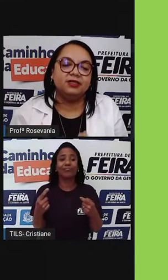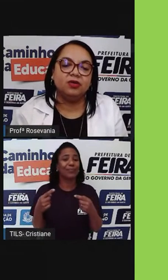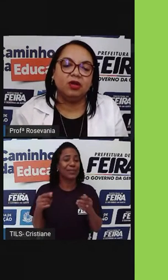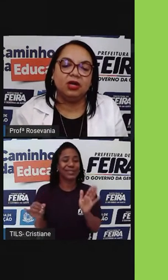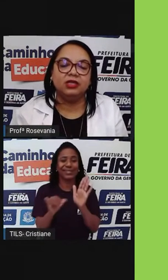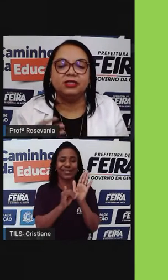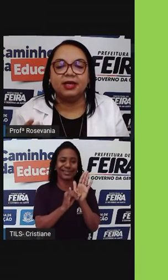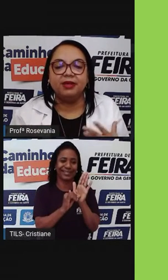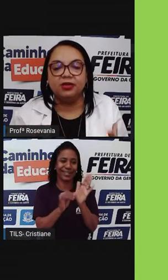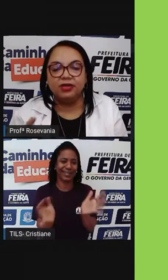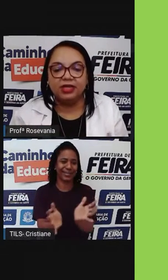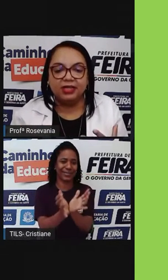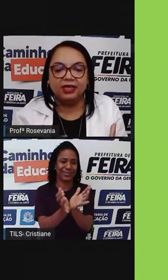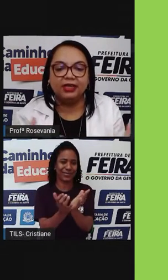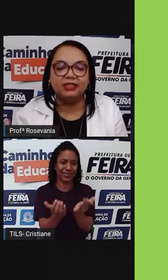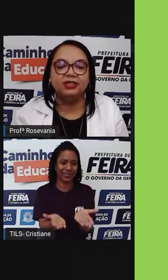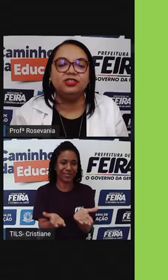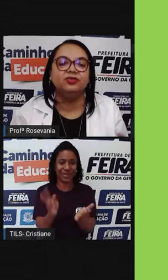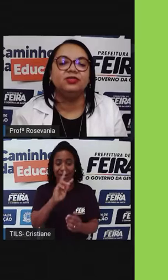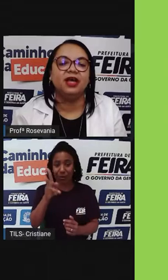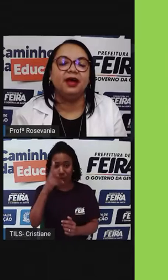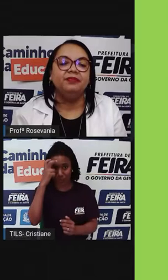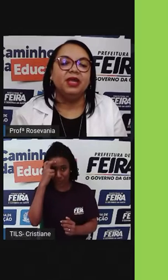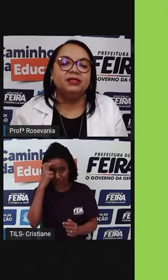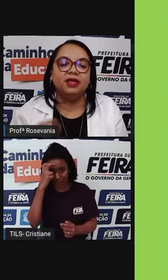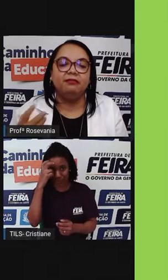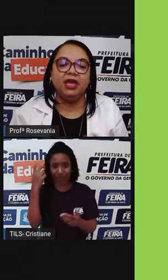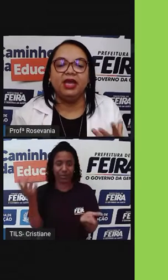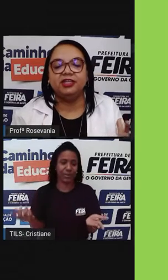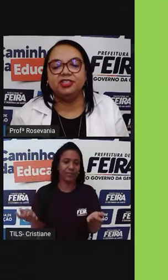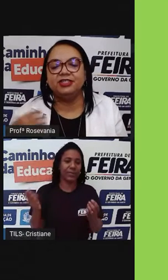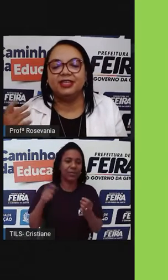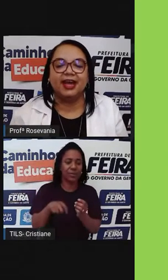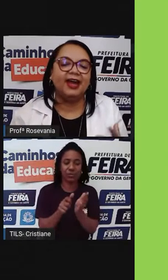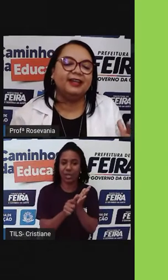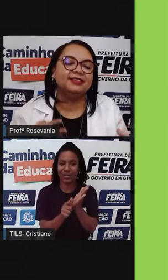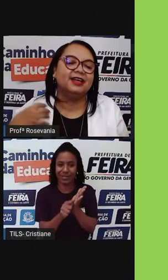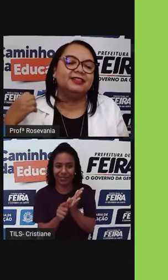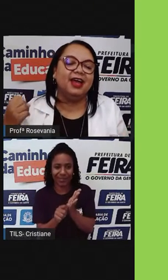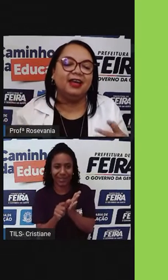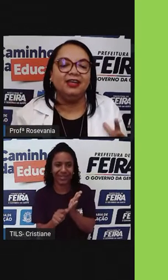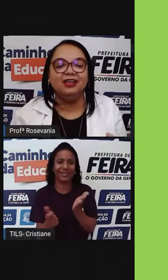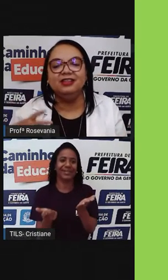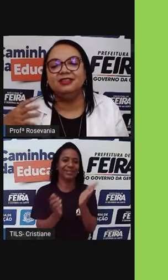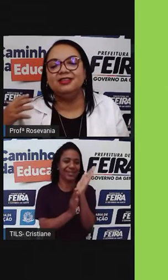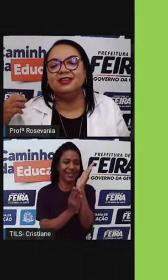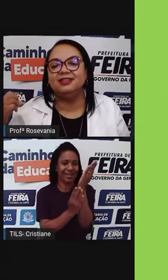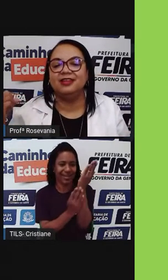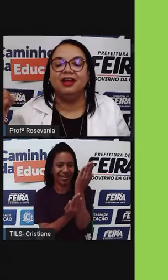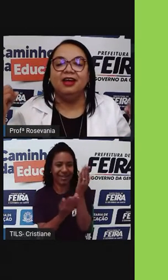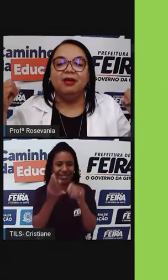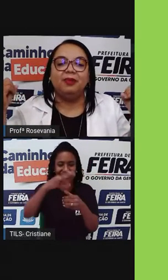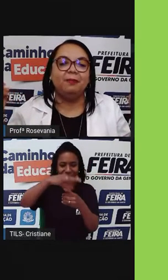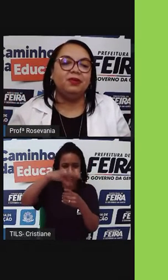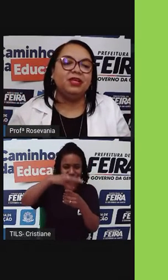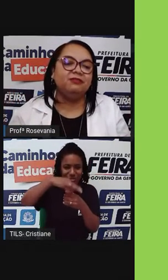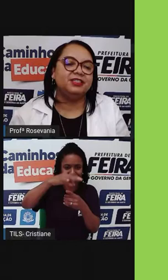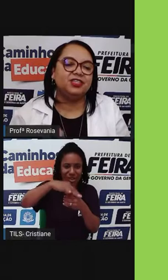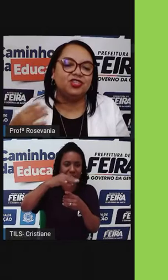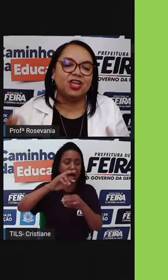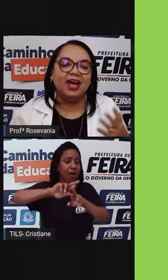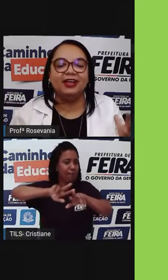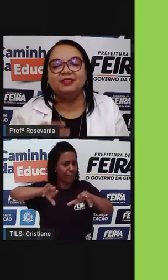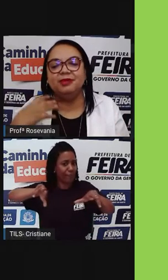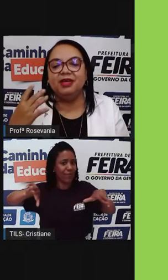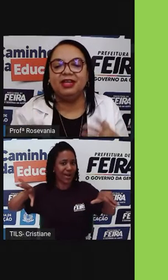nesse caso, eu estou colocando a sabedoria, né, de usar sementes, cascas, raízes, né, para poder